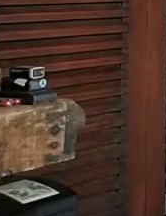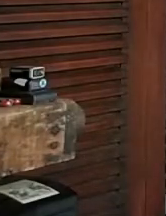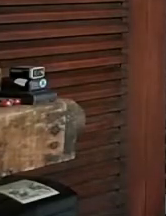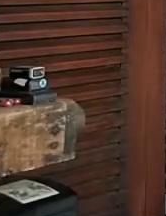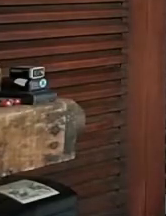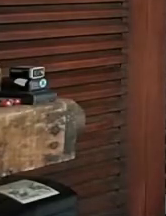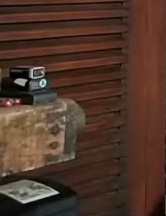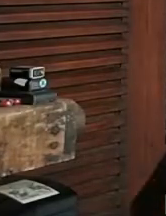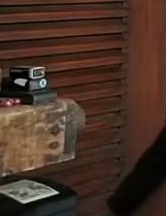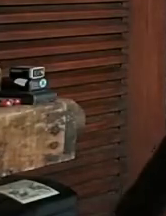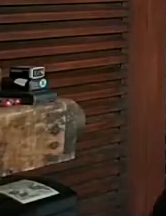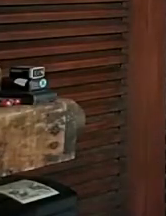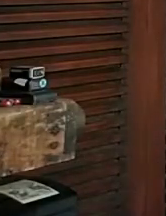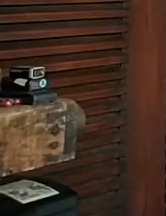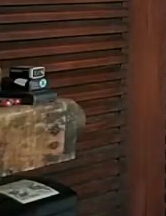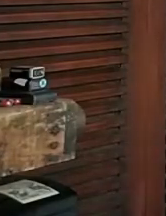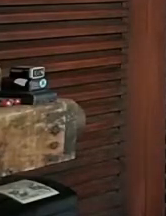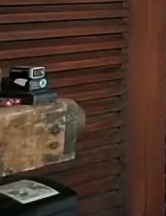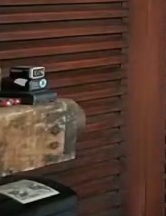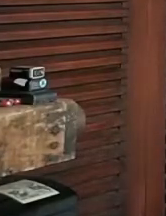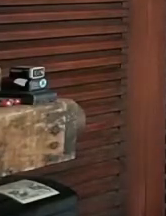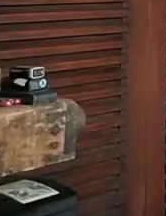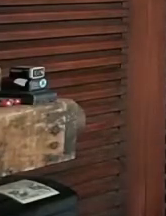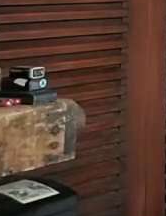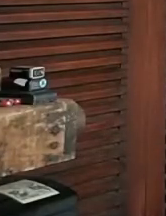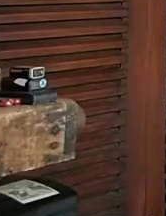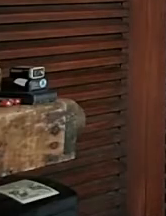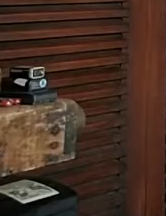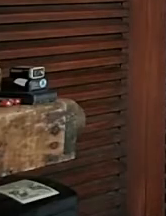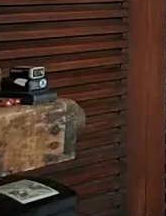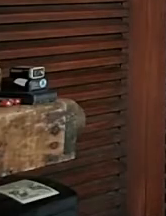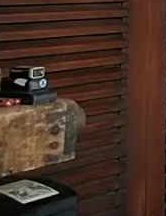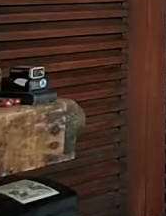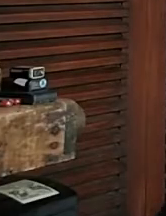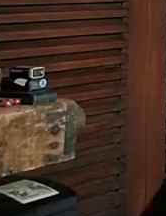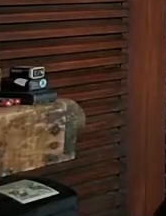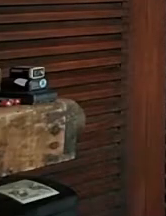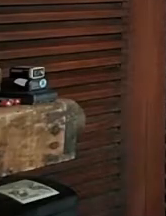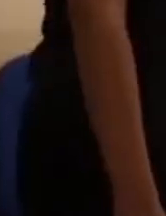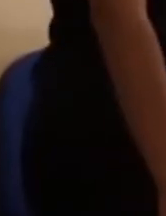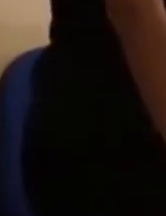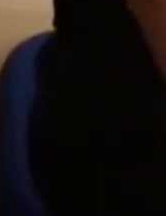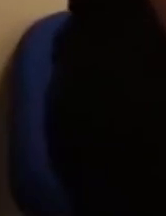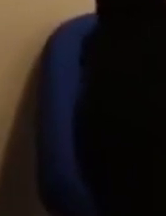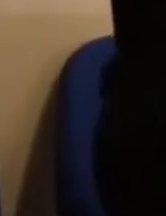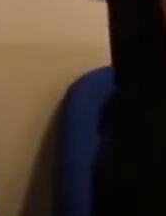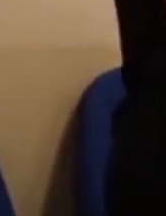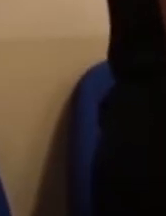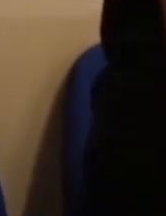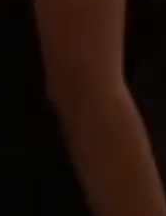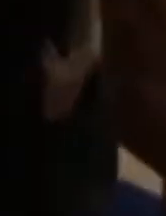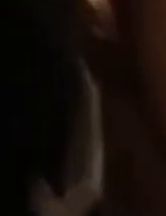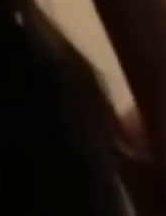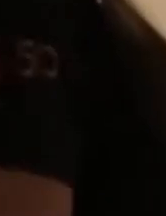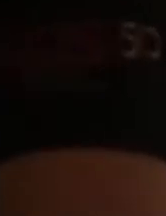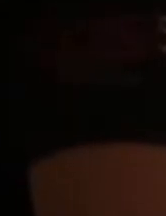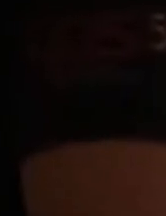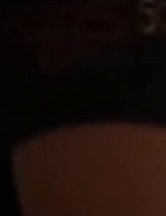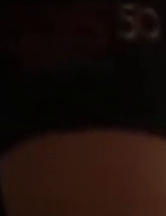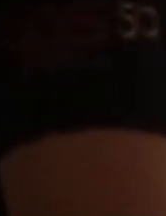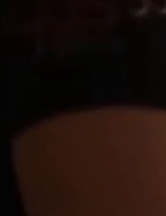importantes da aprendizagem. O primeiro que é a sensibilização, onde a gente, no encontro, na mediação